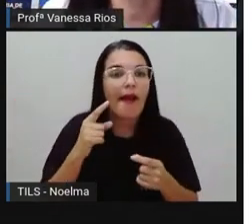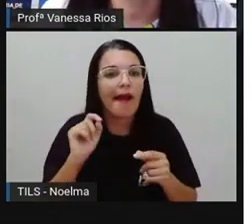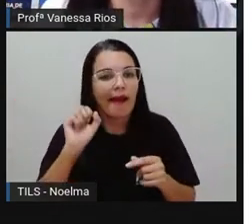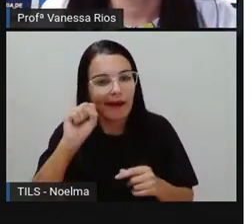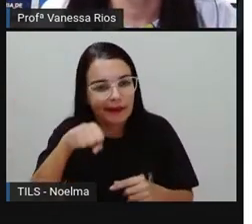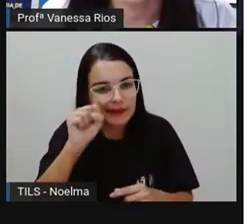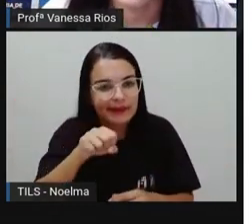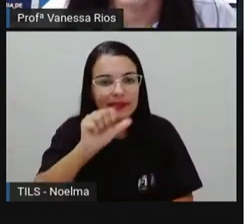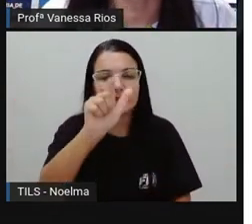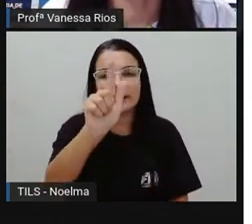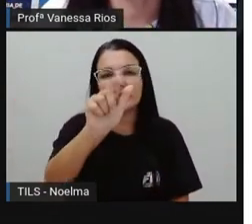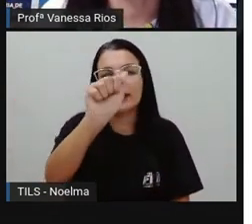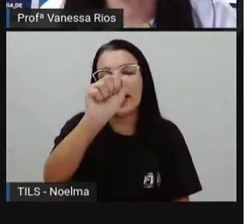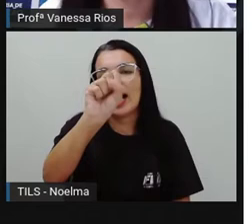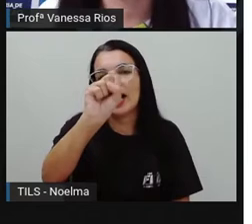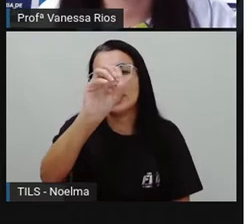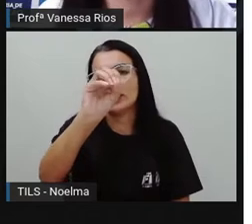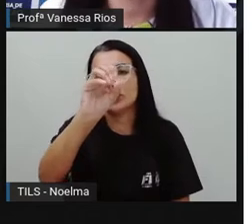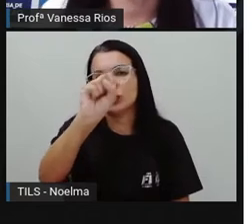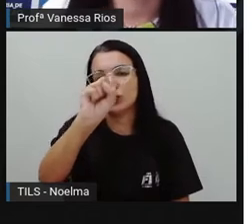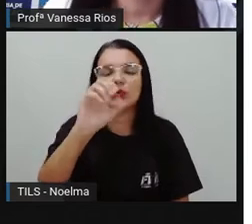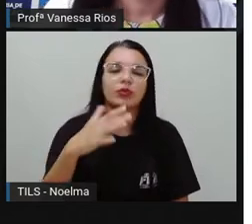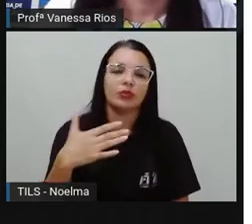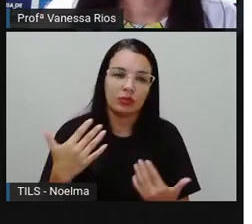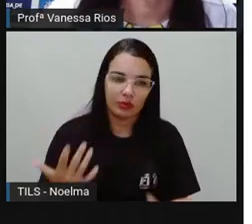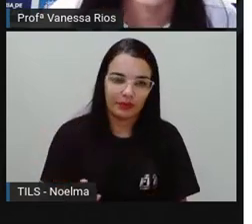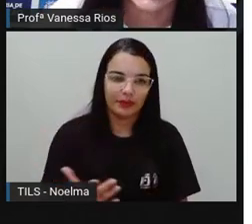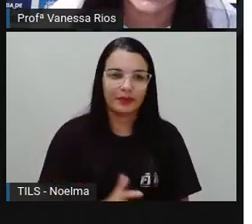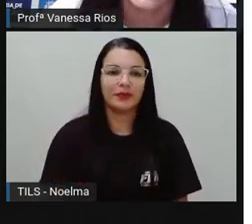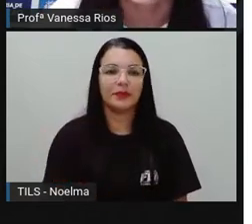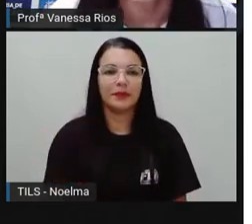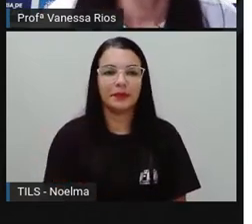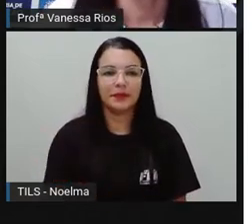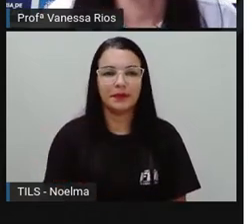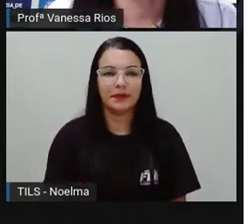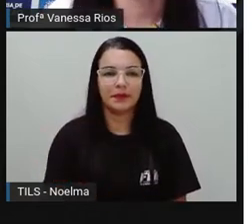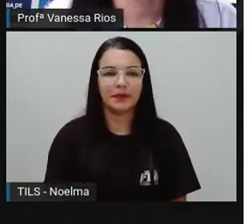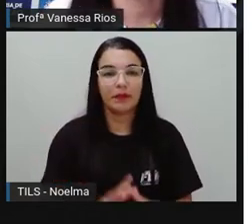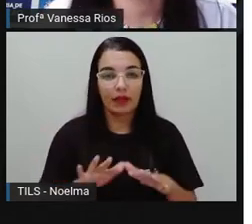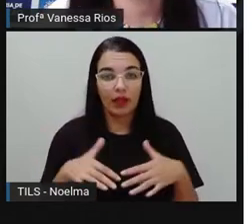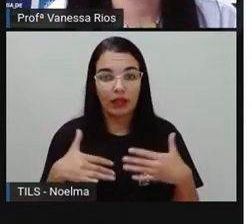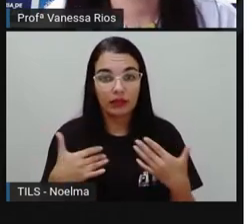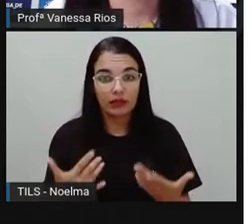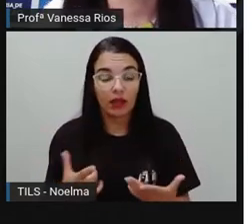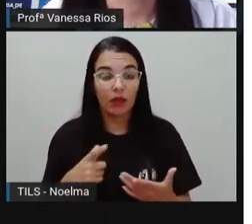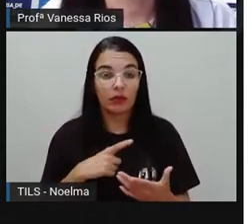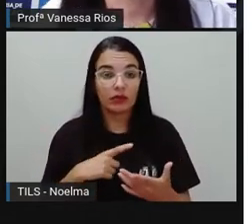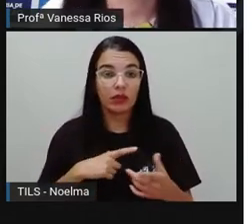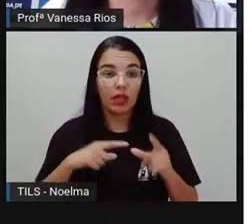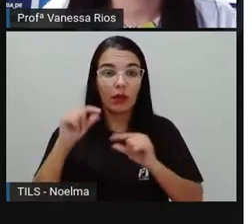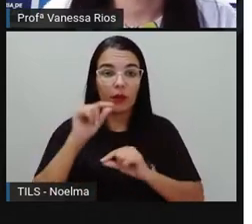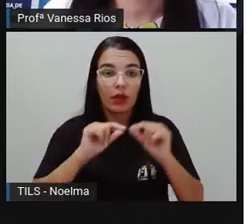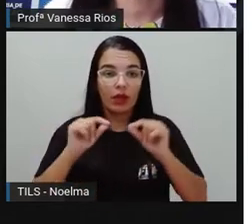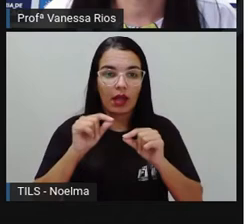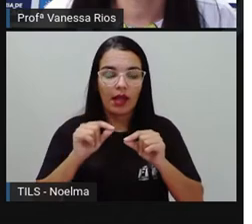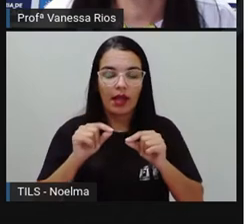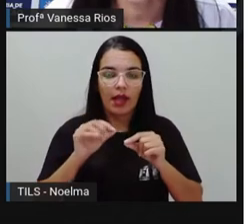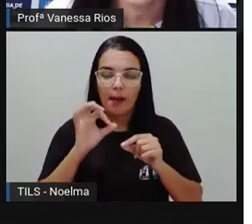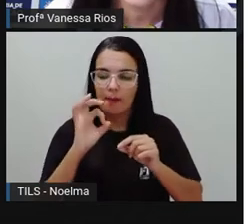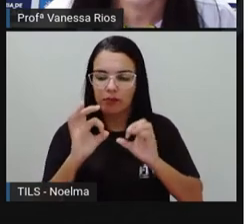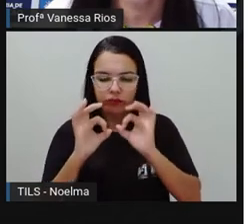vapor d'água. Então é a água no estado gasoso. E aí nesse caso a gente verifica que as